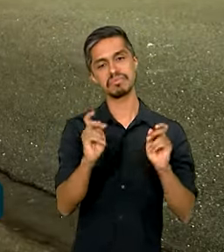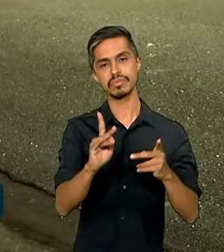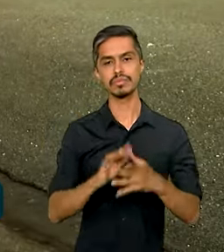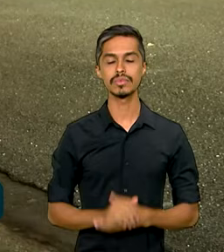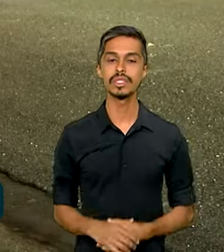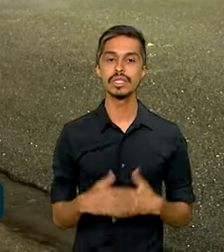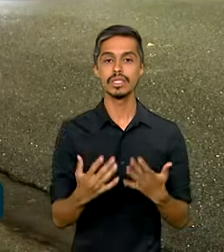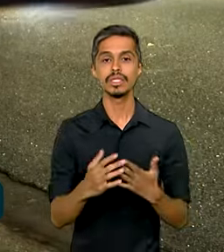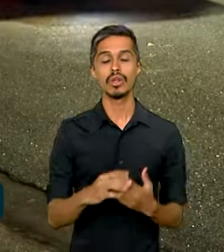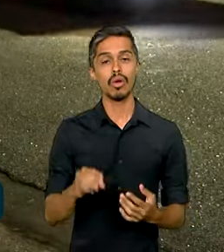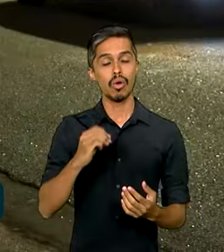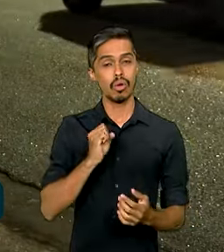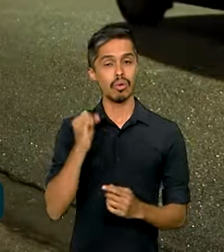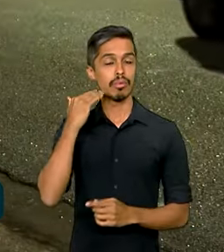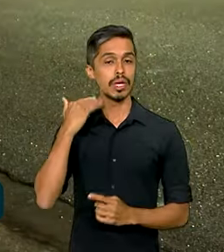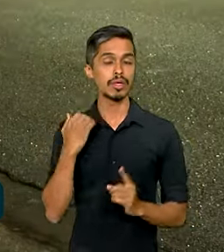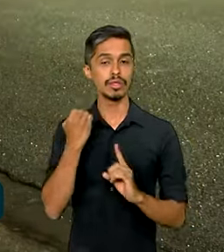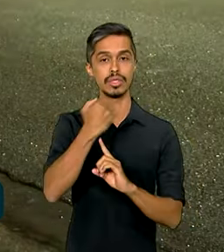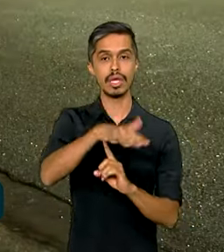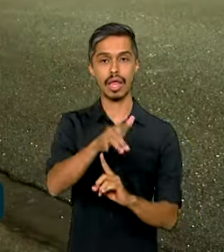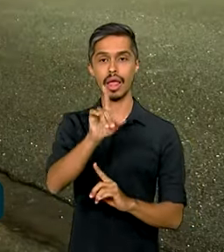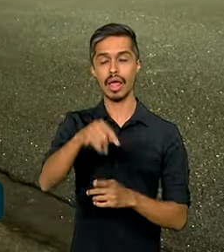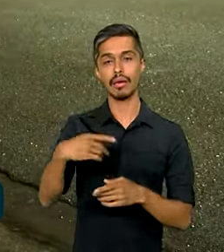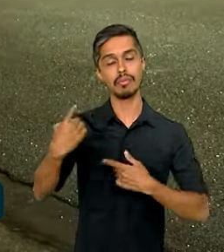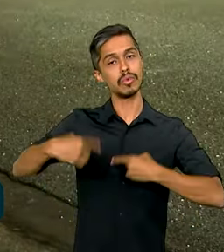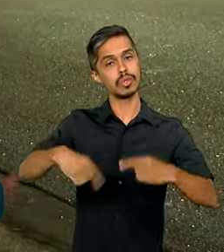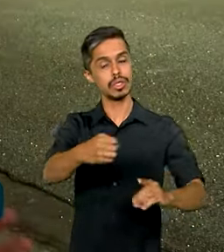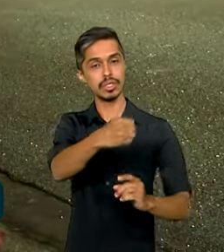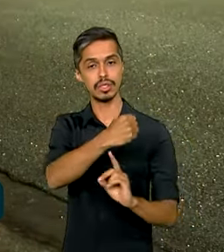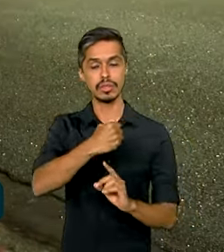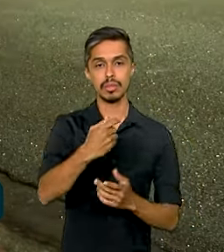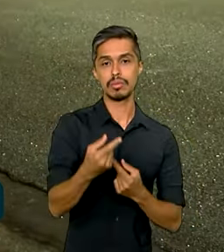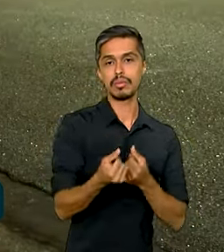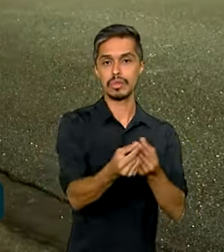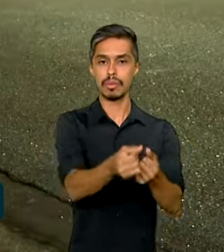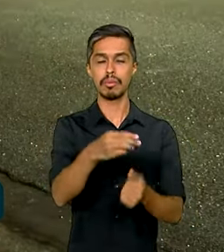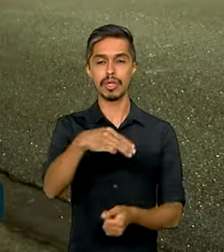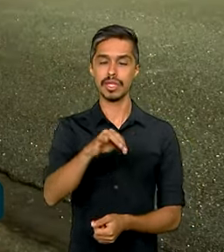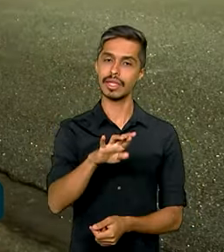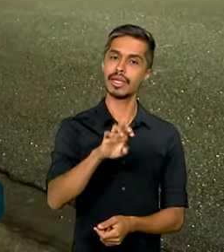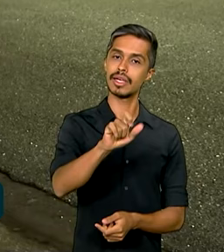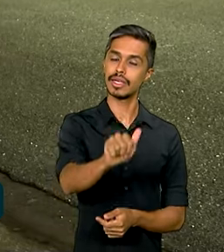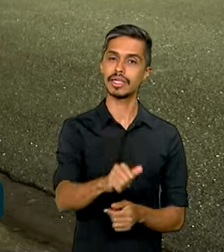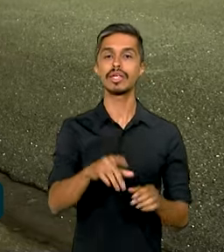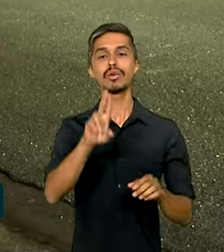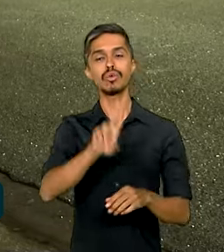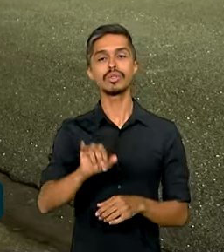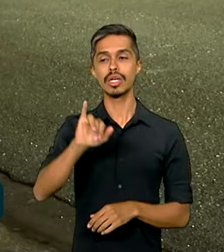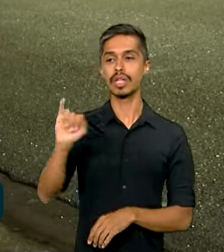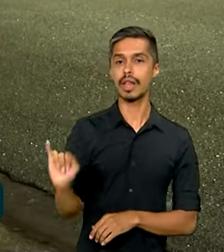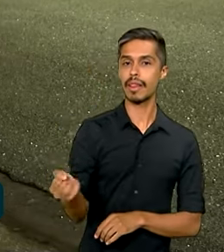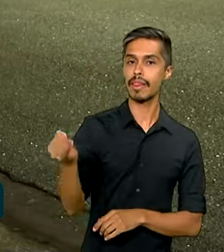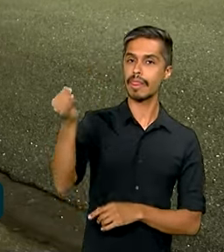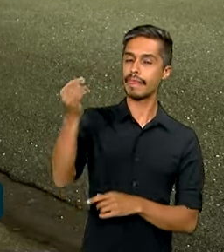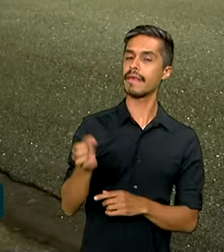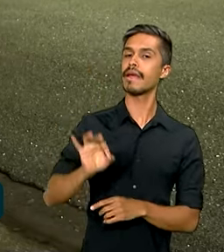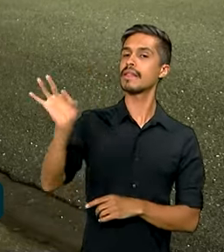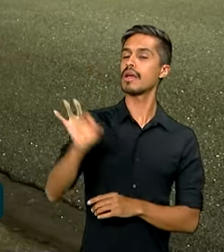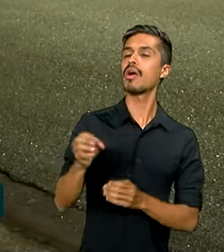para atingir essa meta é a política monetária, é a definição da taxa básica de juros. E os economistas ouvidos no Boletim